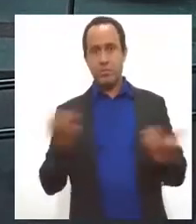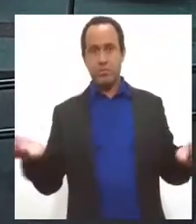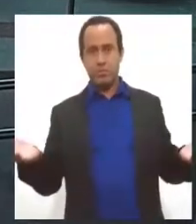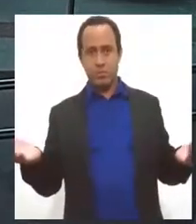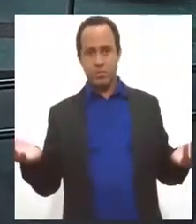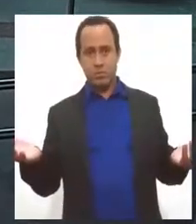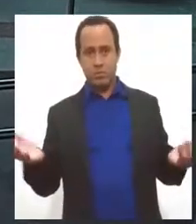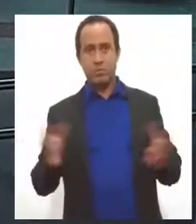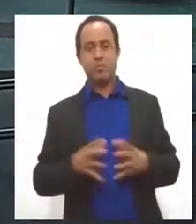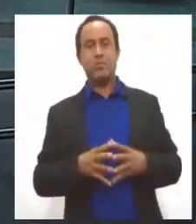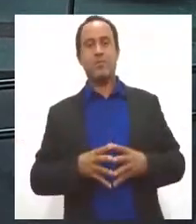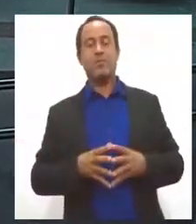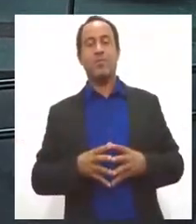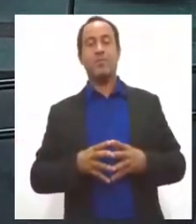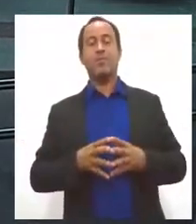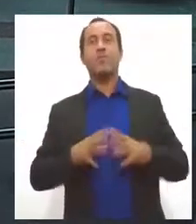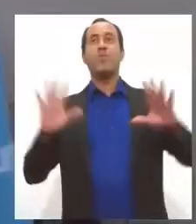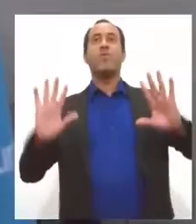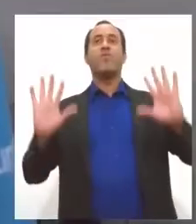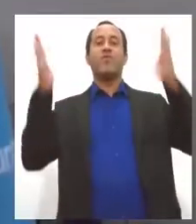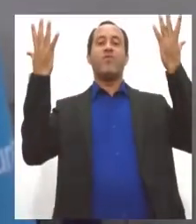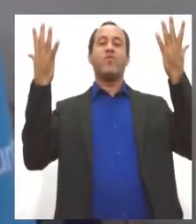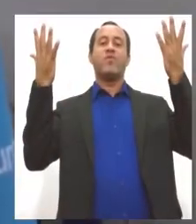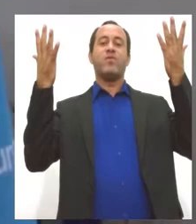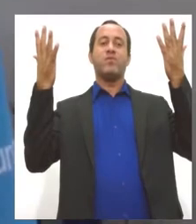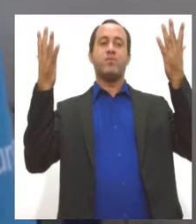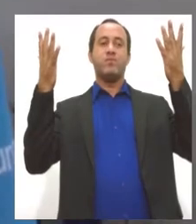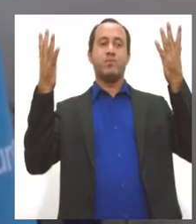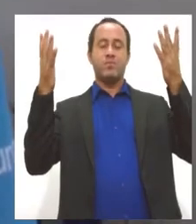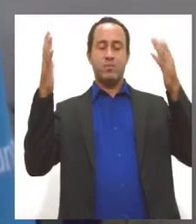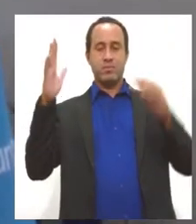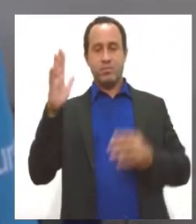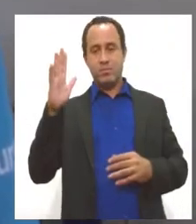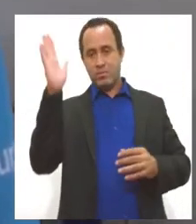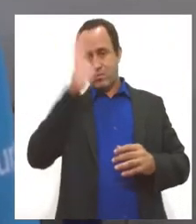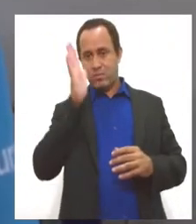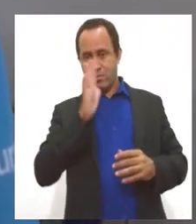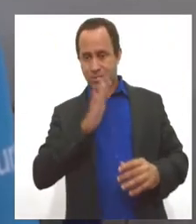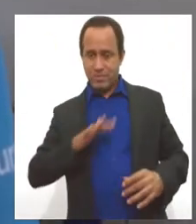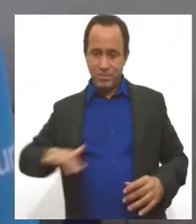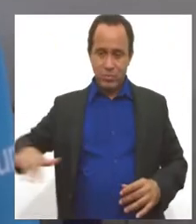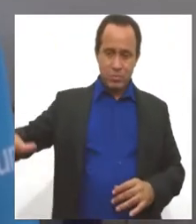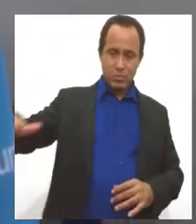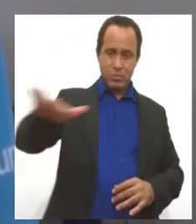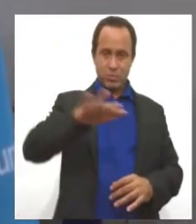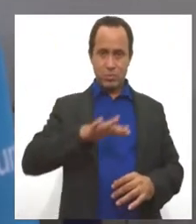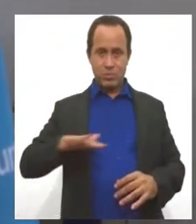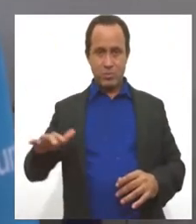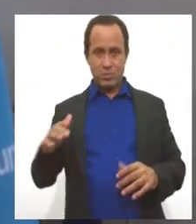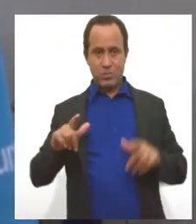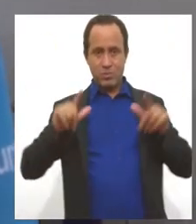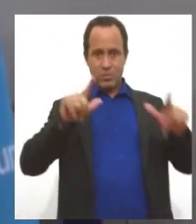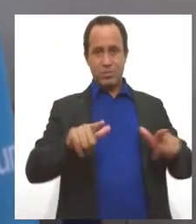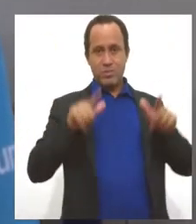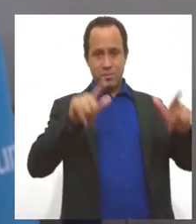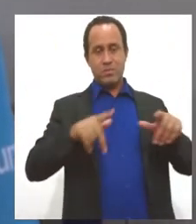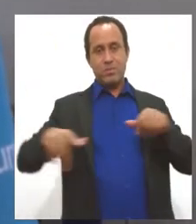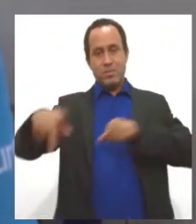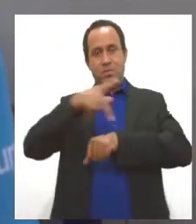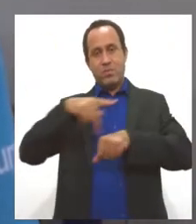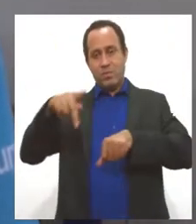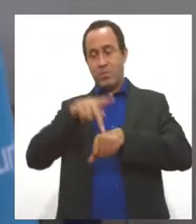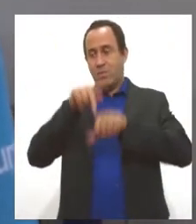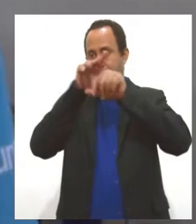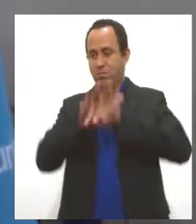Uma cerimônia nacional, onde a gente anunciou todos os municípios certificados no país. E